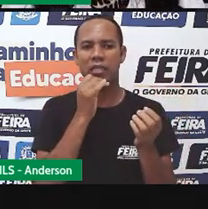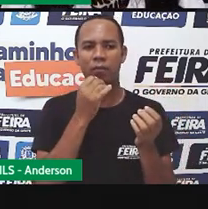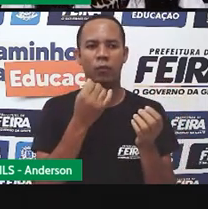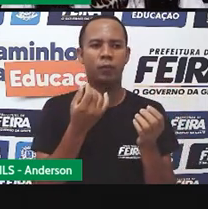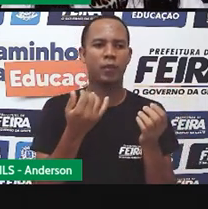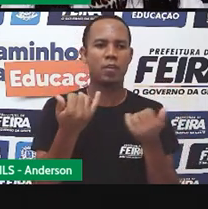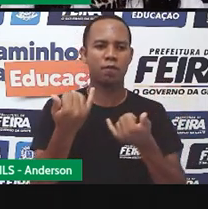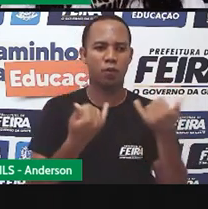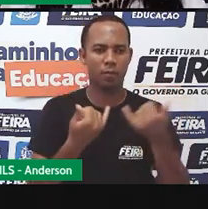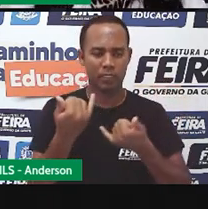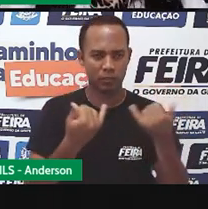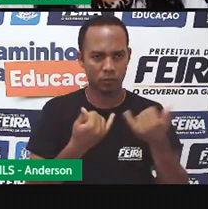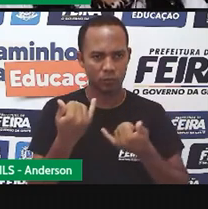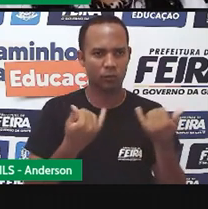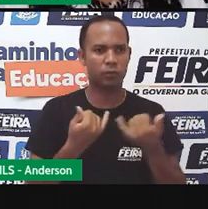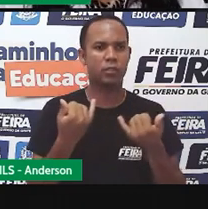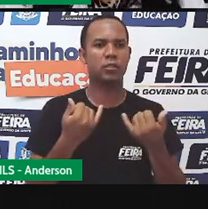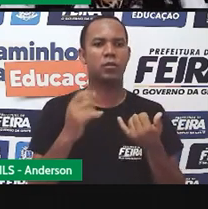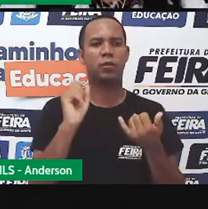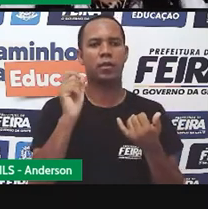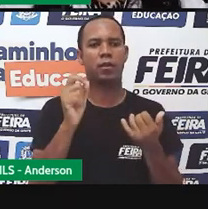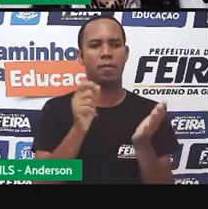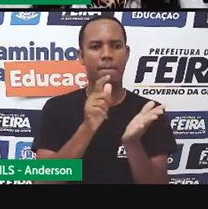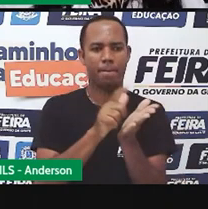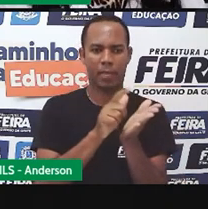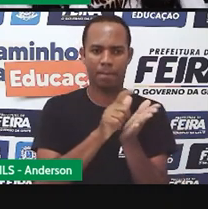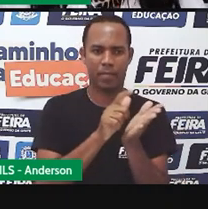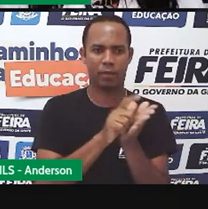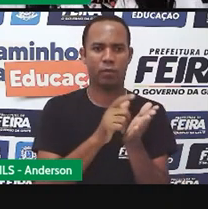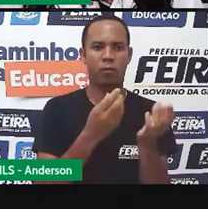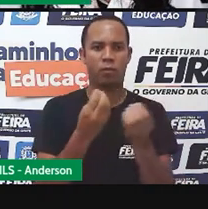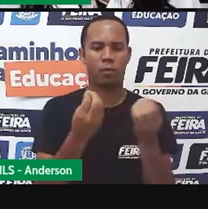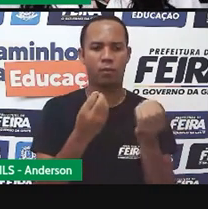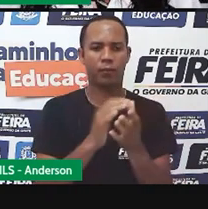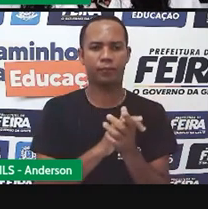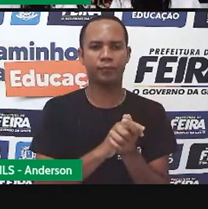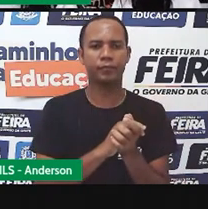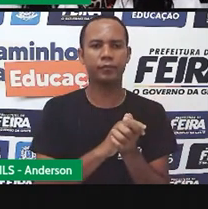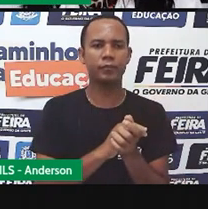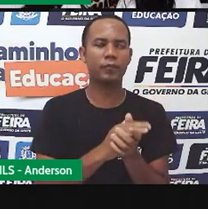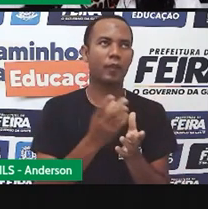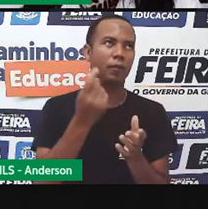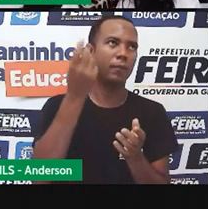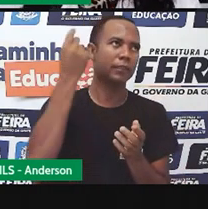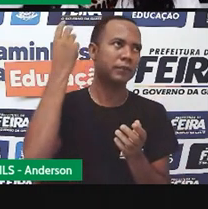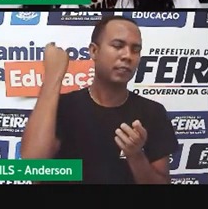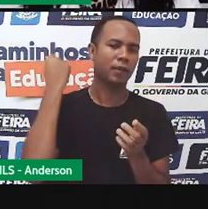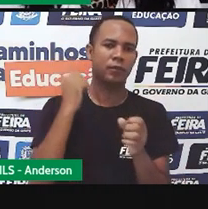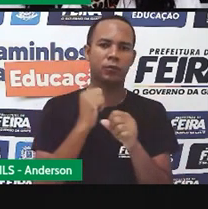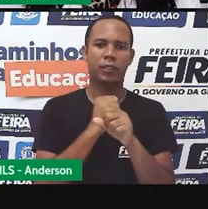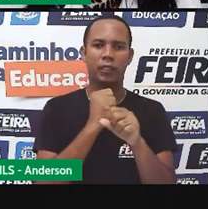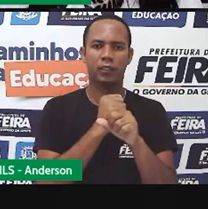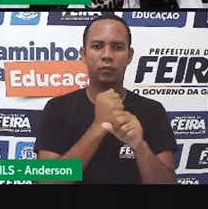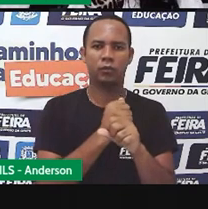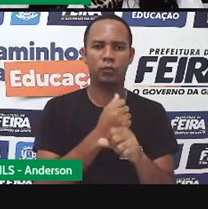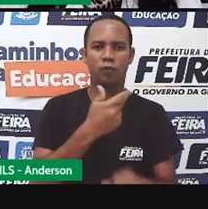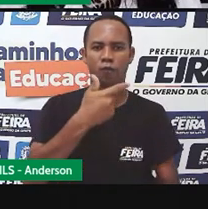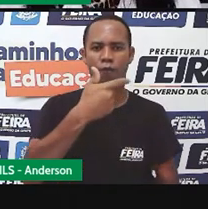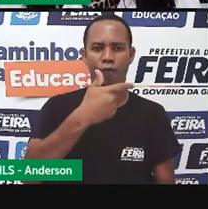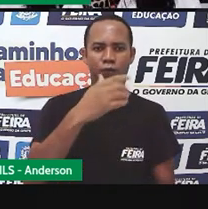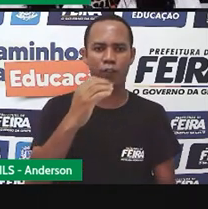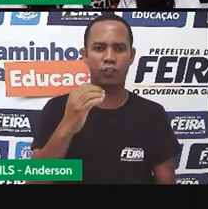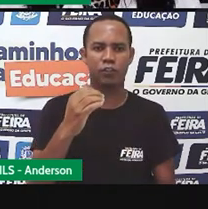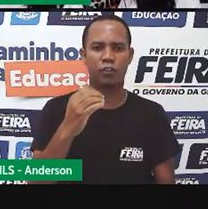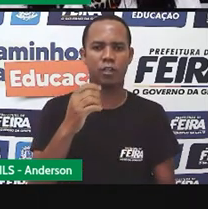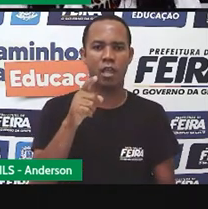as informações em papel. Na década de 20, o rádio passou